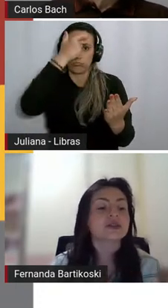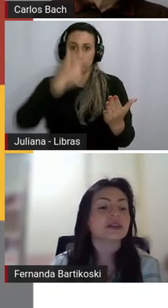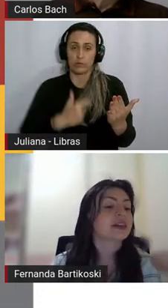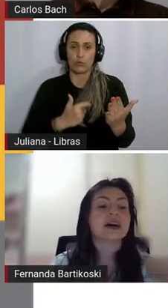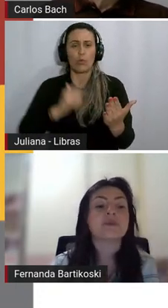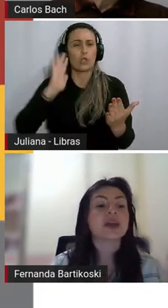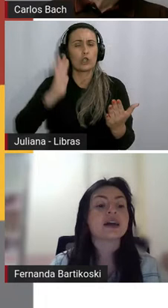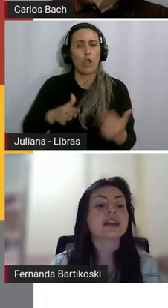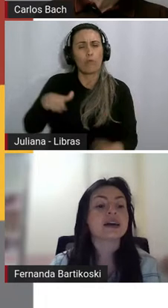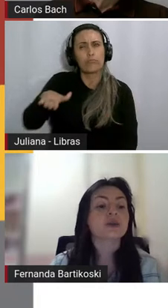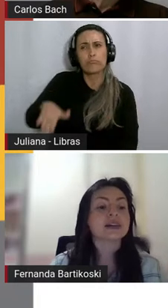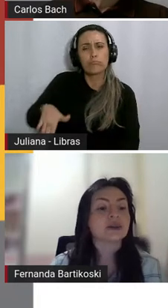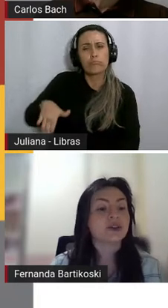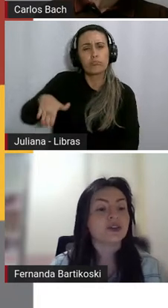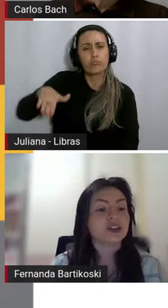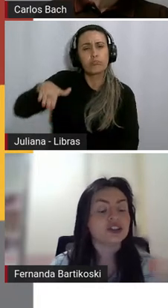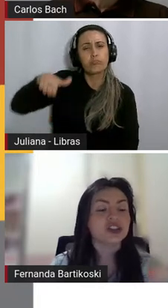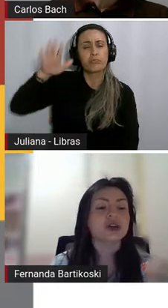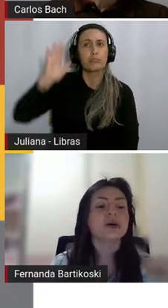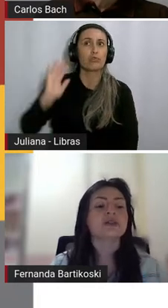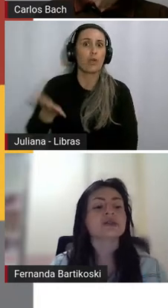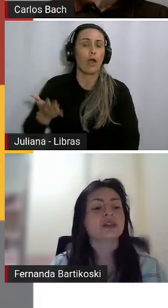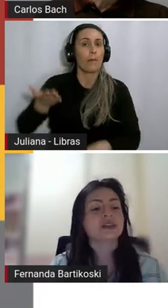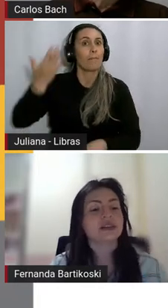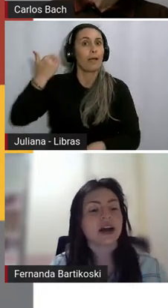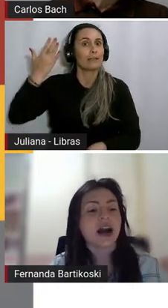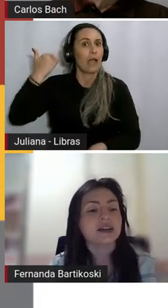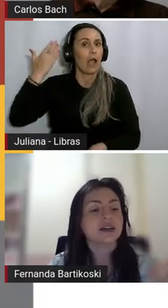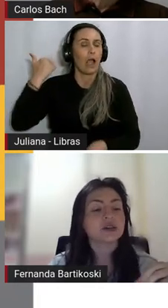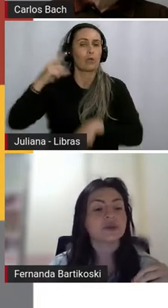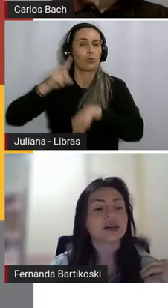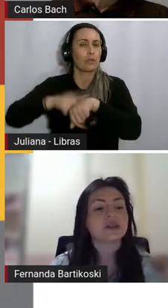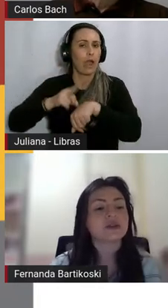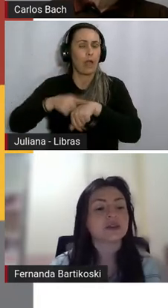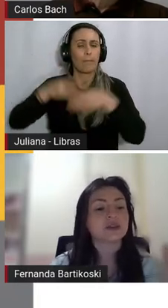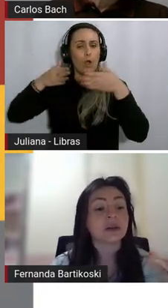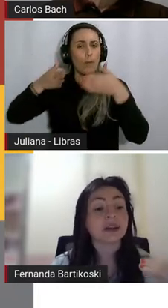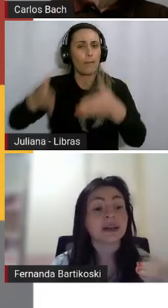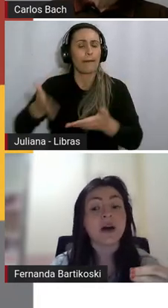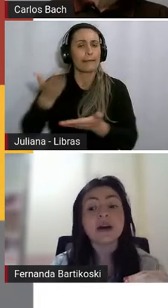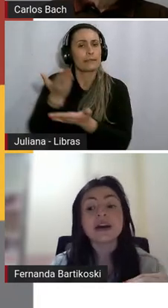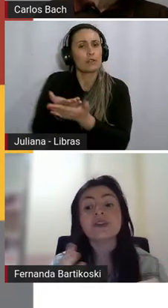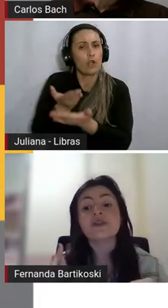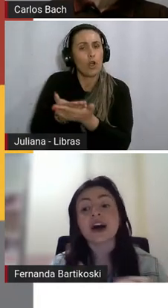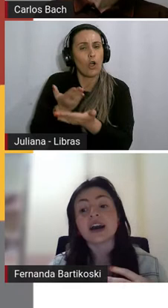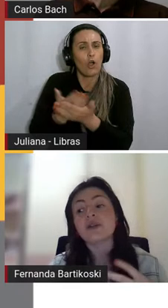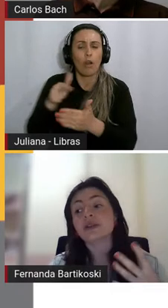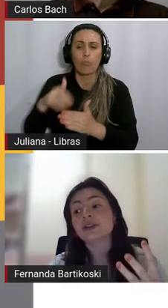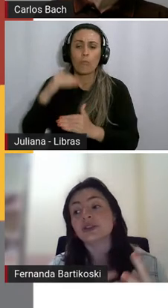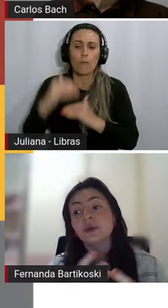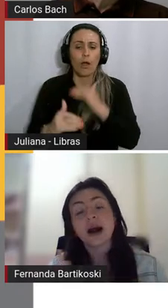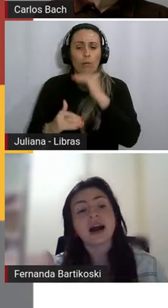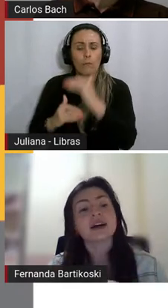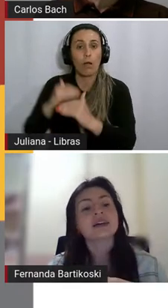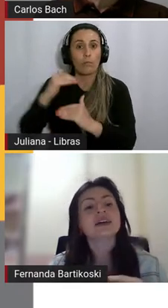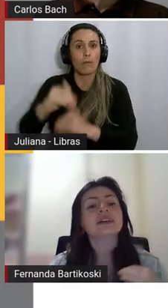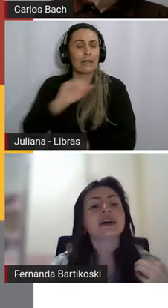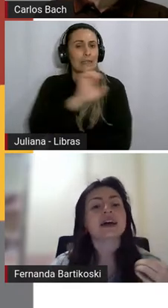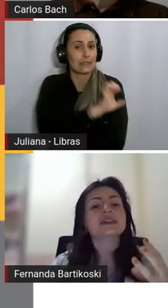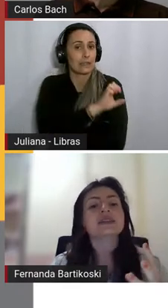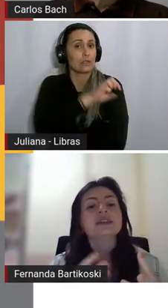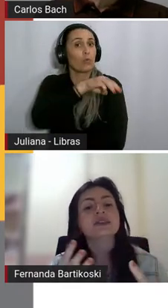dos anos da educação infantil, anos iniciais, anos finais, do estudo fundamental, e vai continuar,